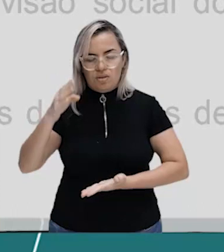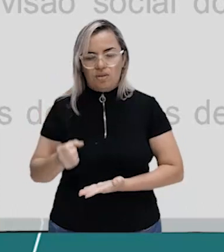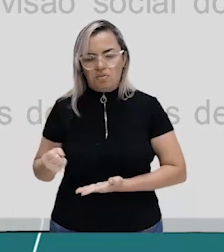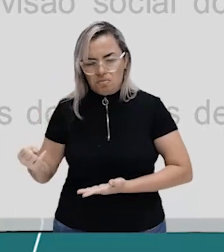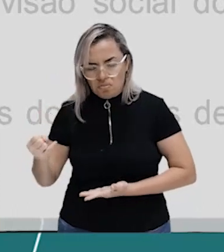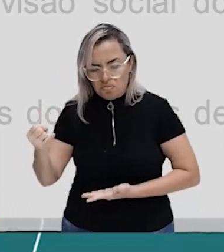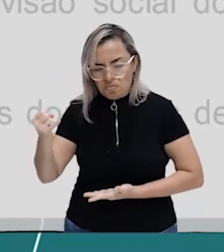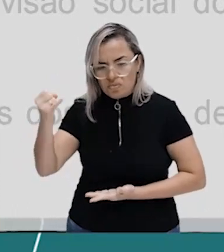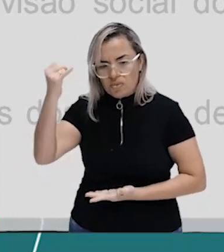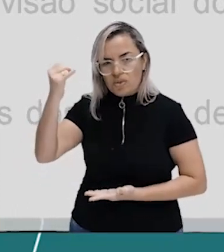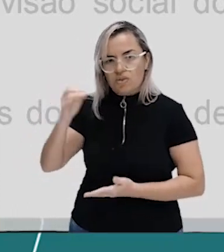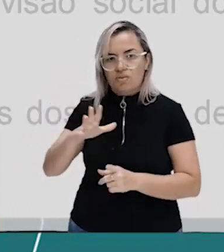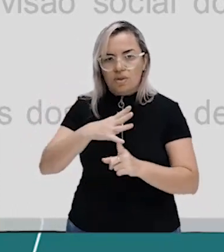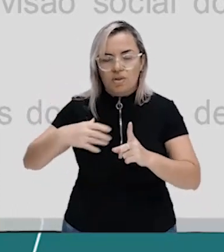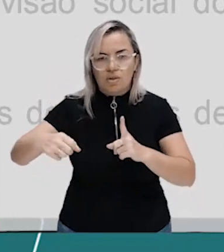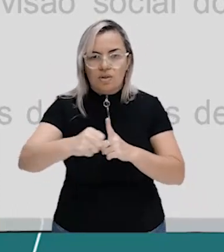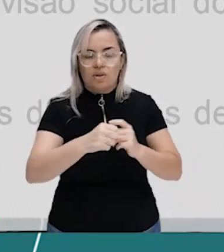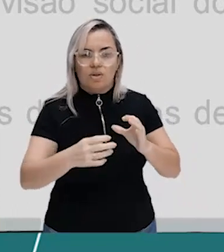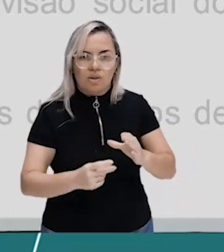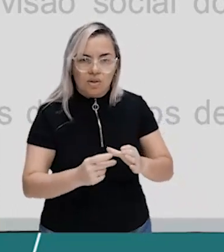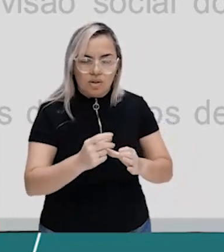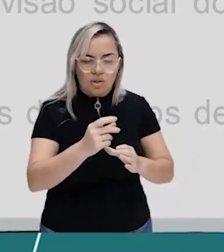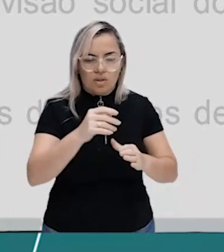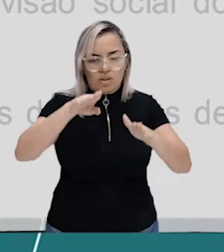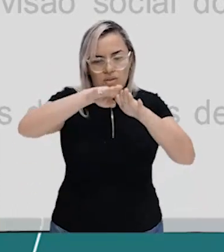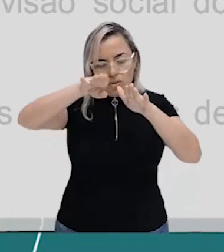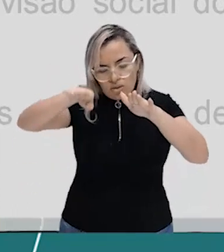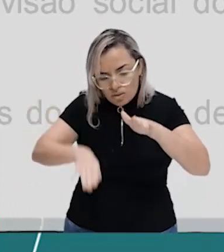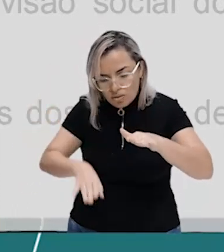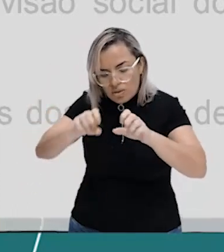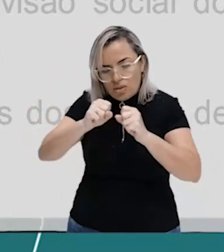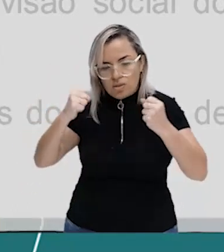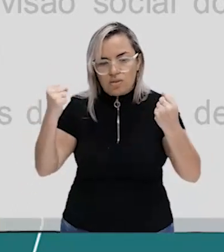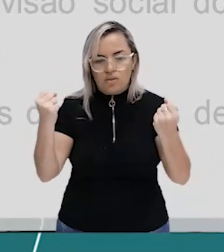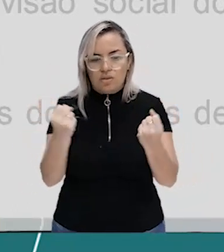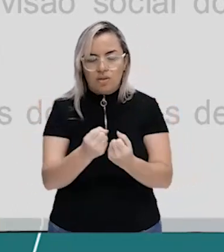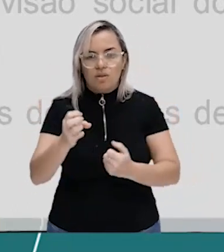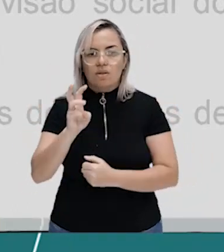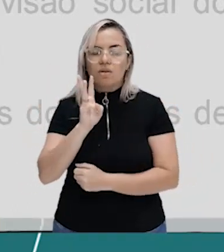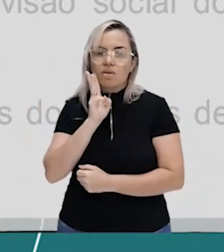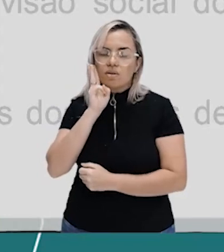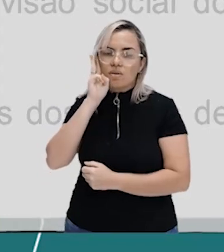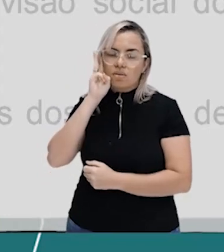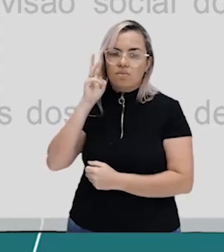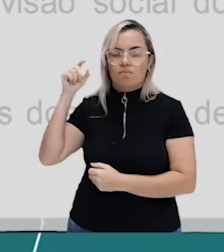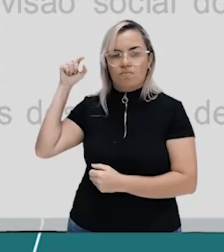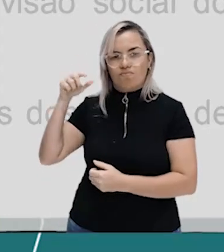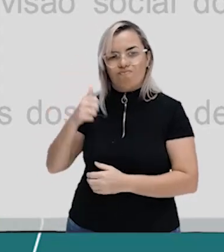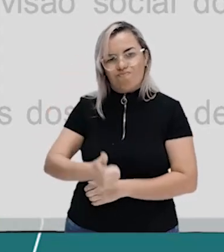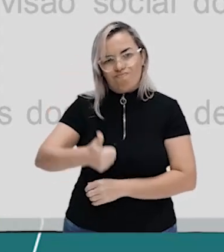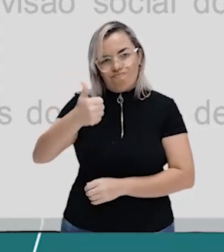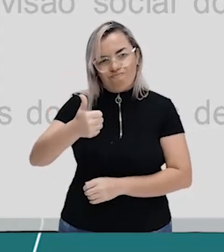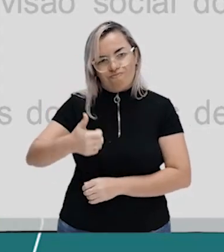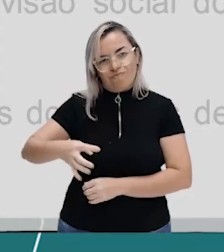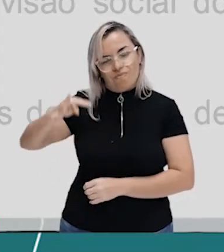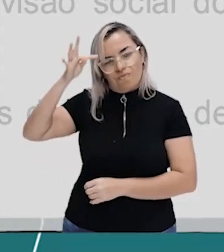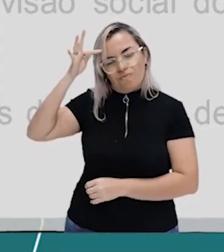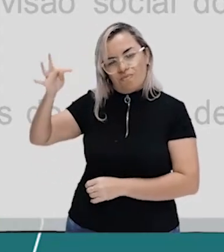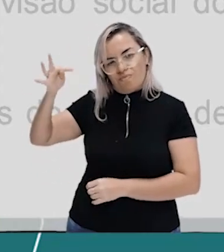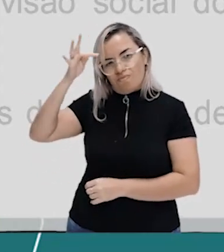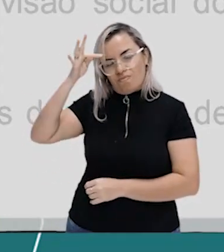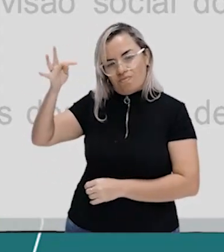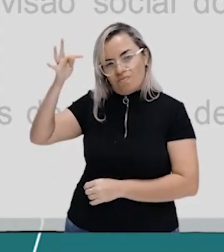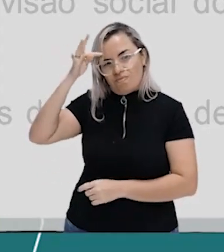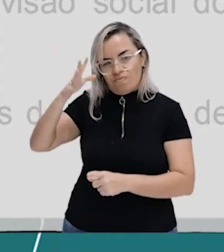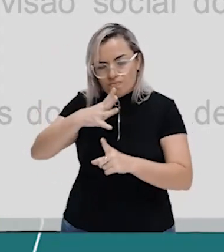capitalista. E das suas desigualdades também. Karl Marx foi o primeiro grande teórico da